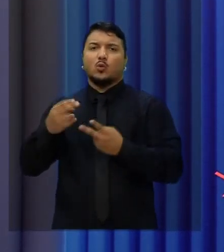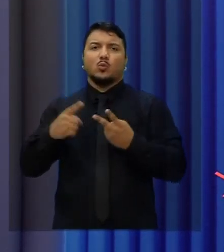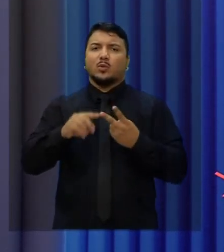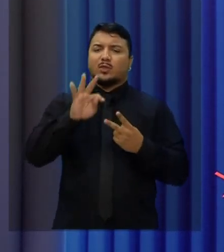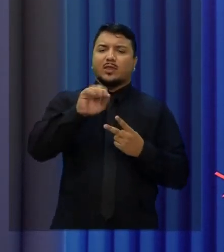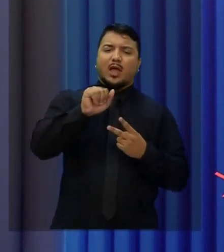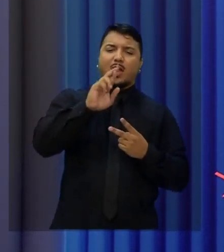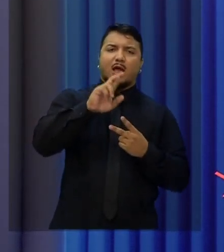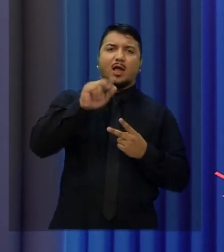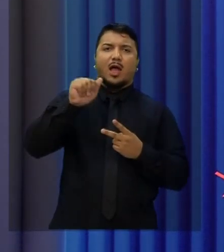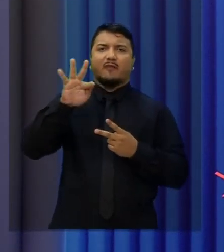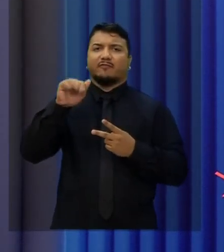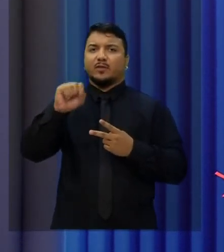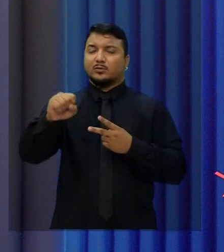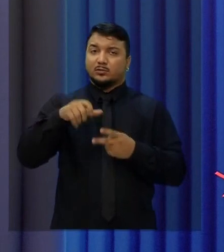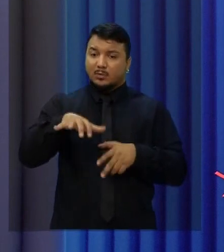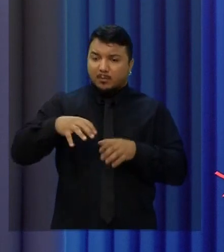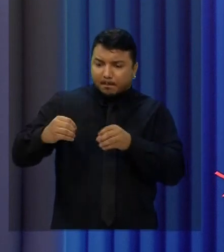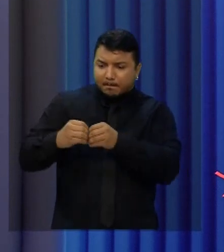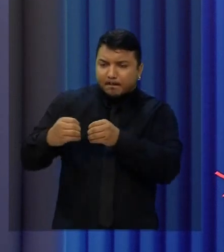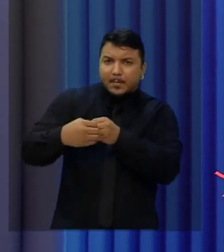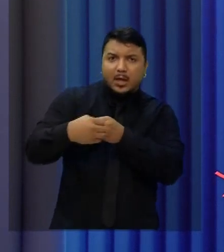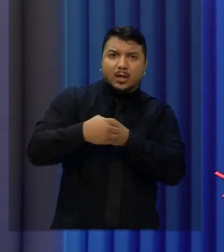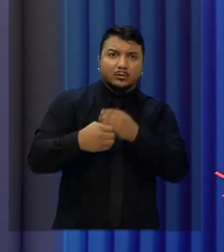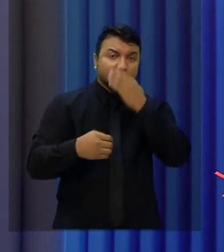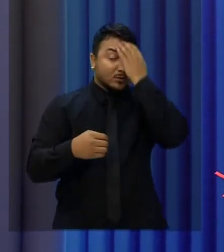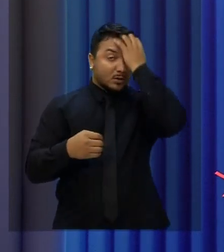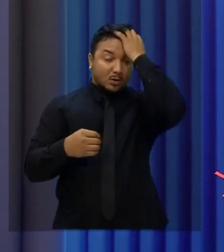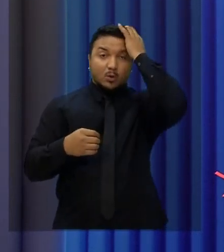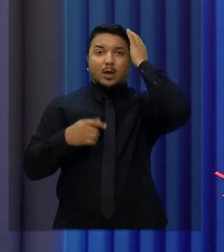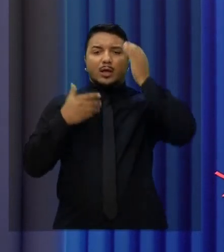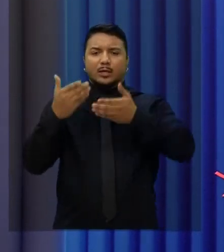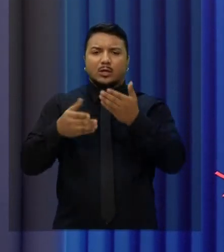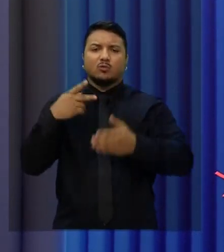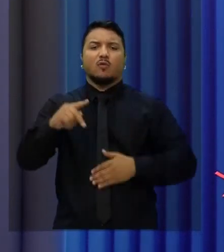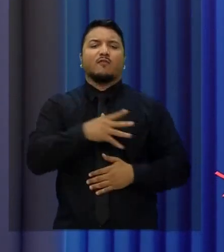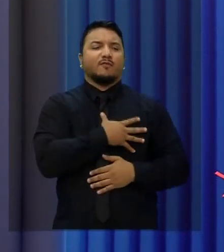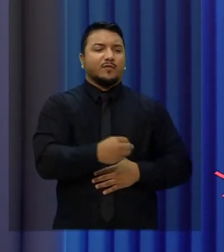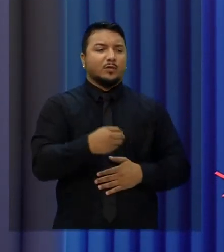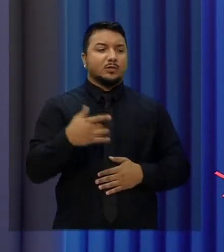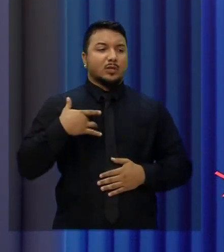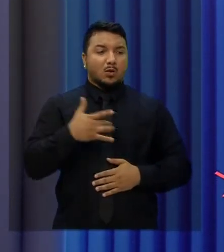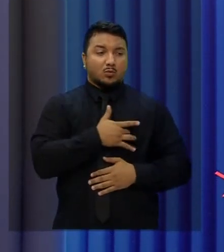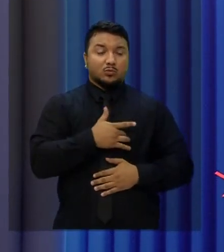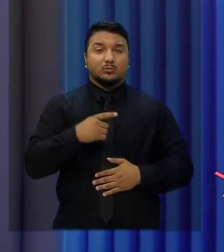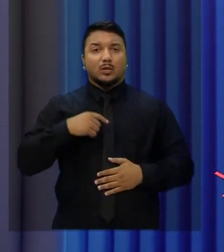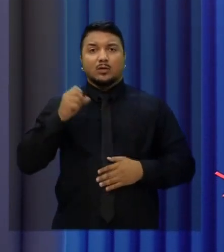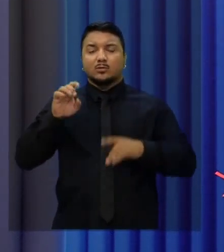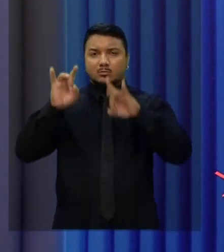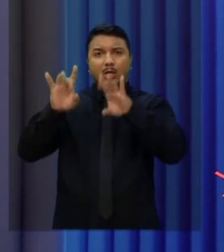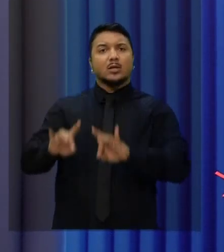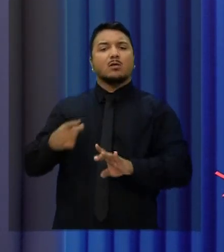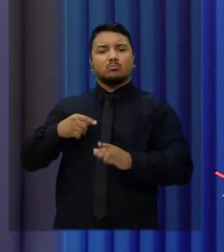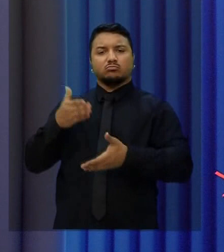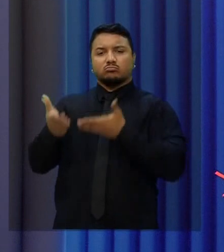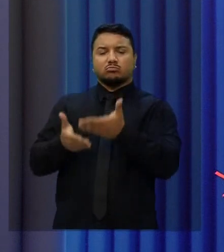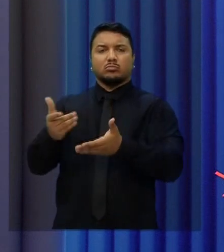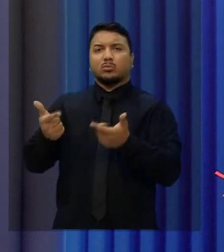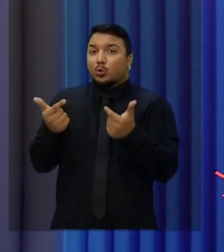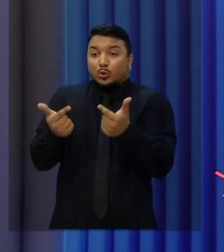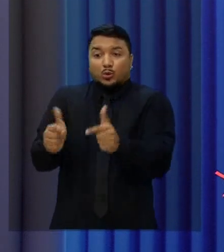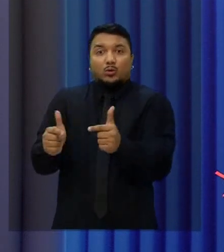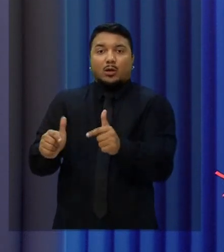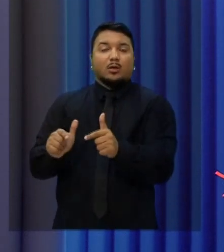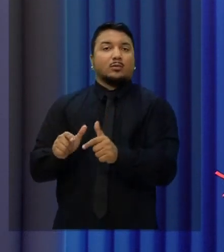possa procurar um hospital regional mais próximo para tratar da saúde do seu filho. Sequer especialistas existem para tratar nossas